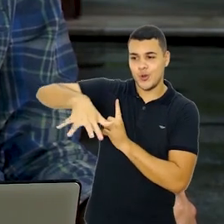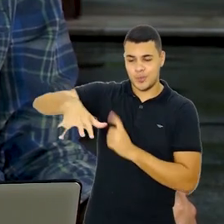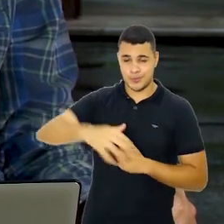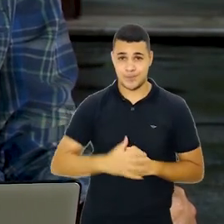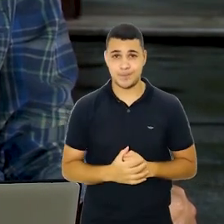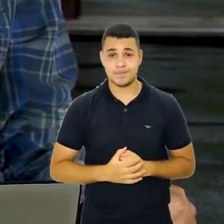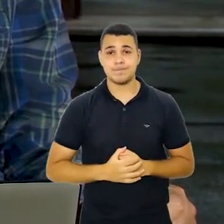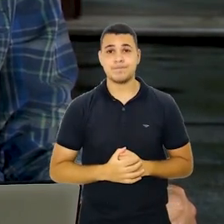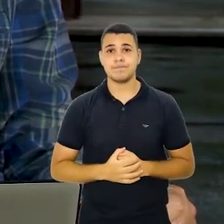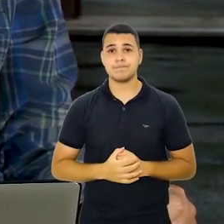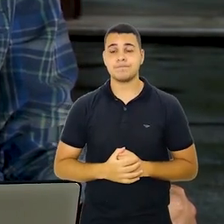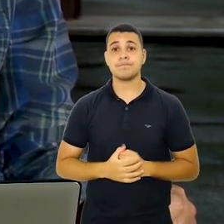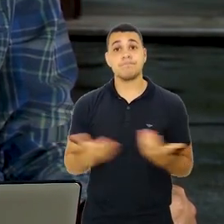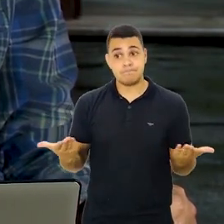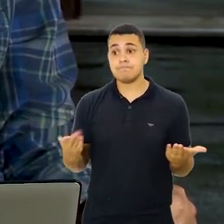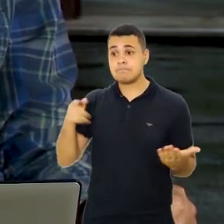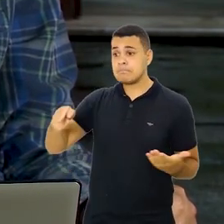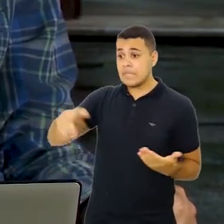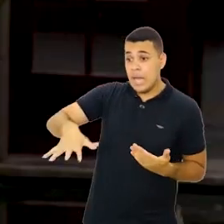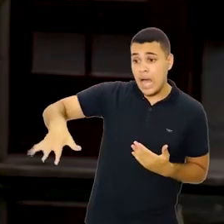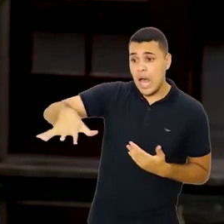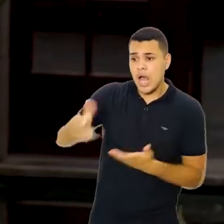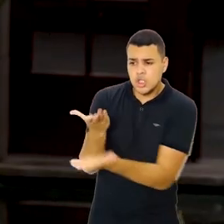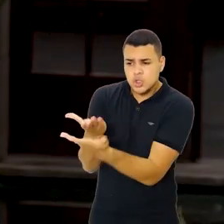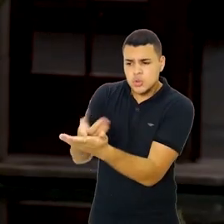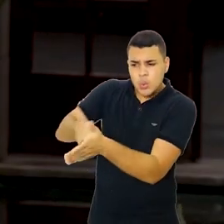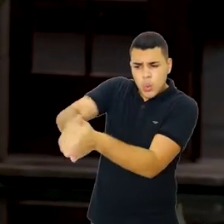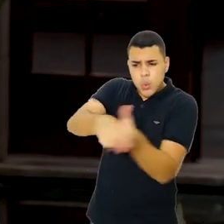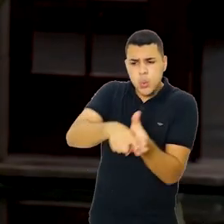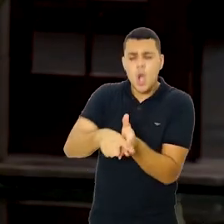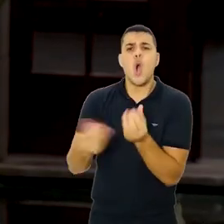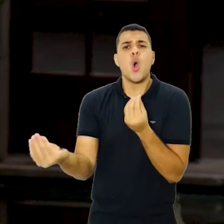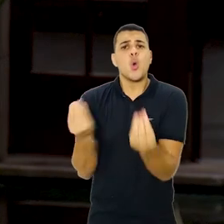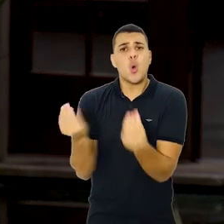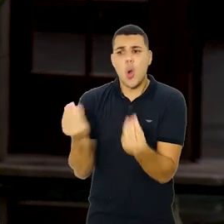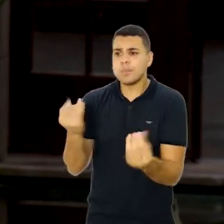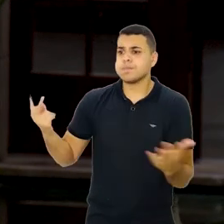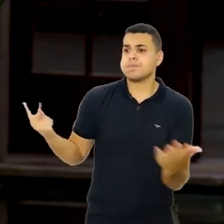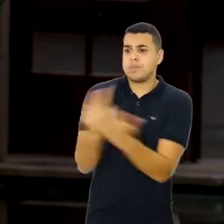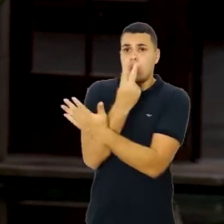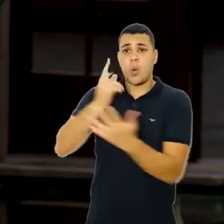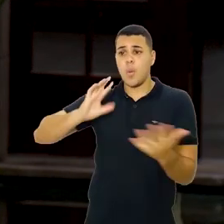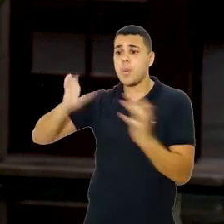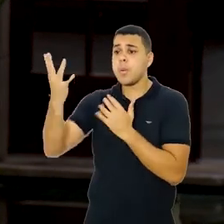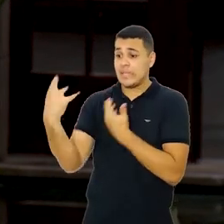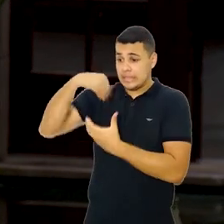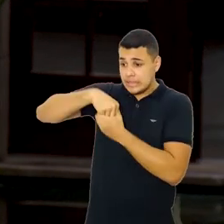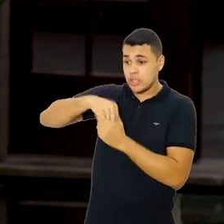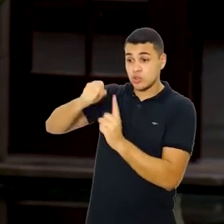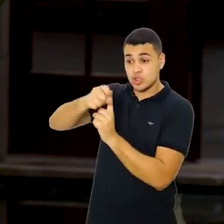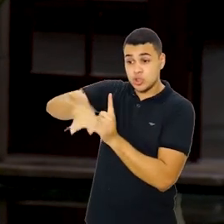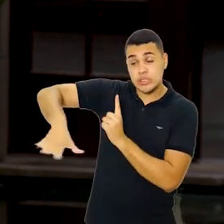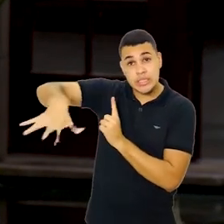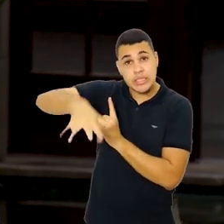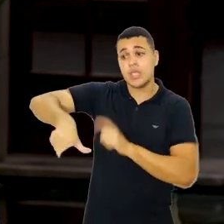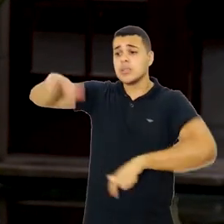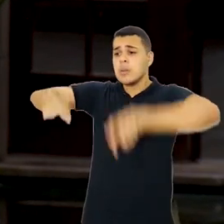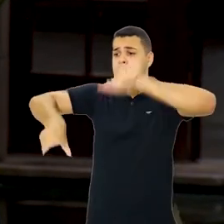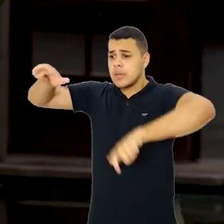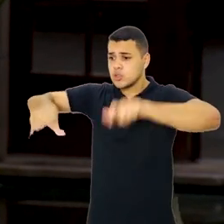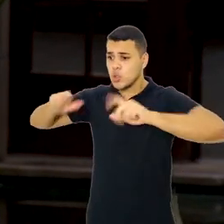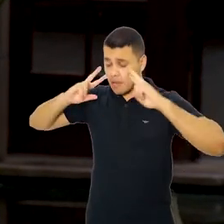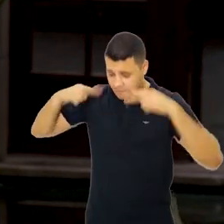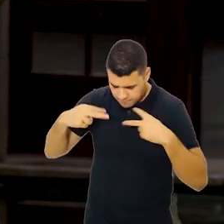do que ocorre na população. E a definição clássica de epidemiologia é